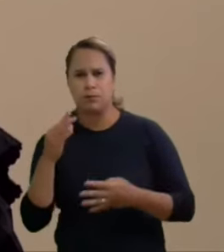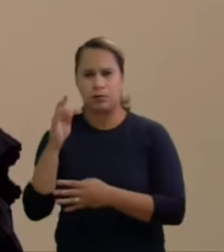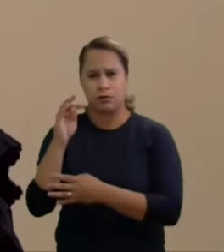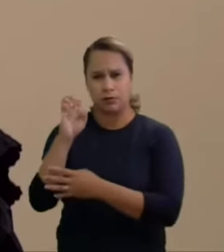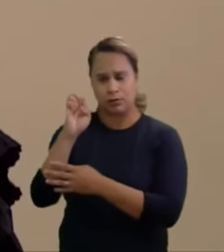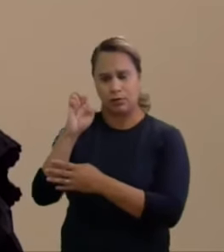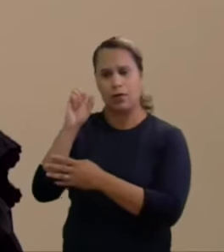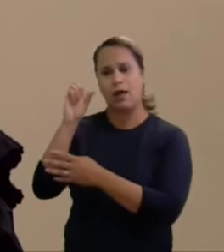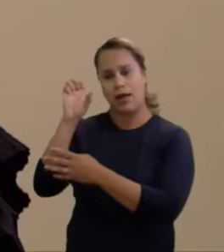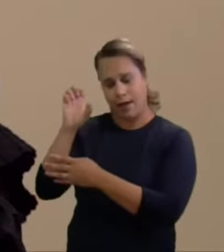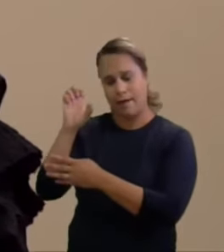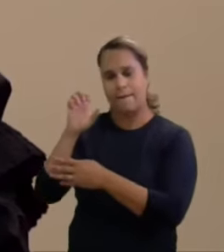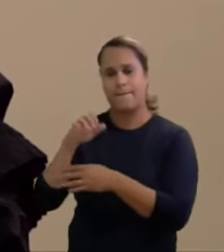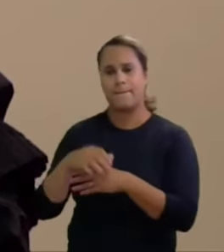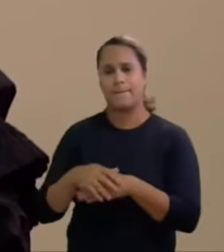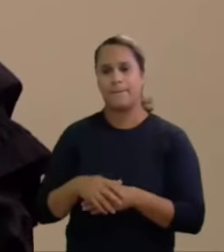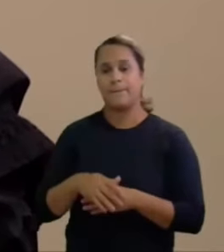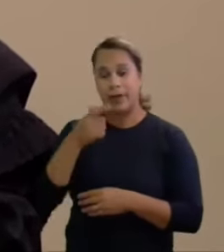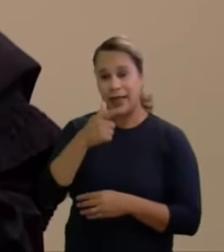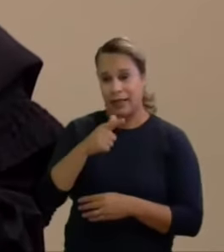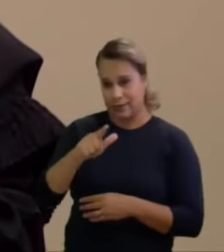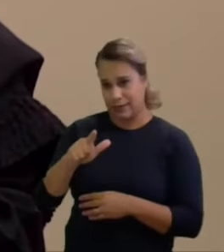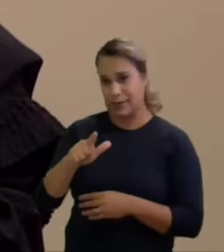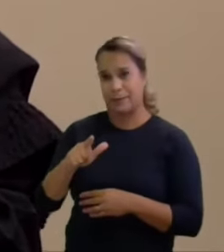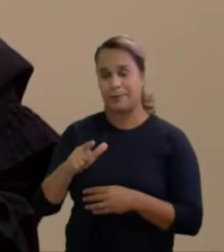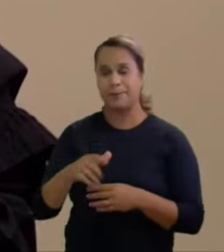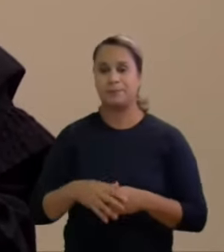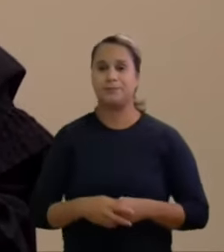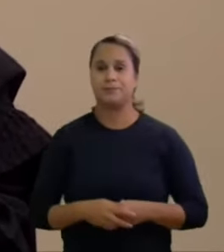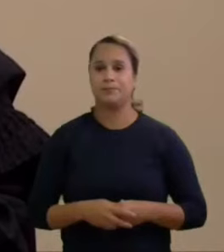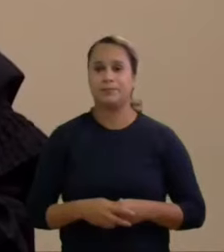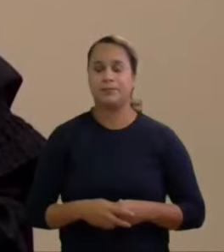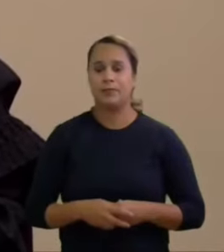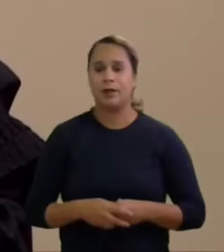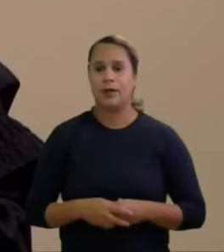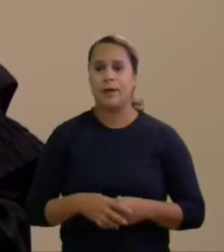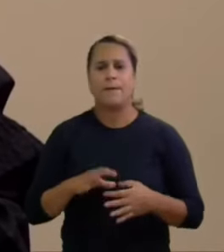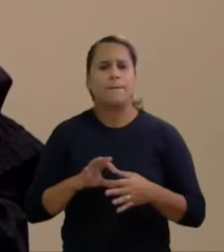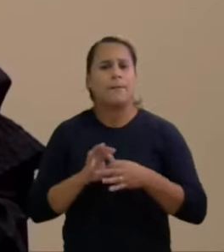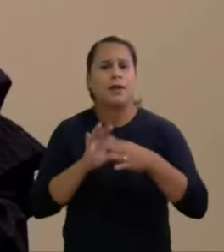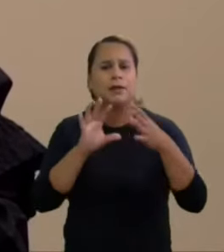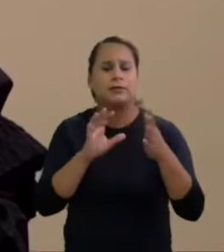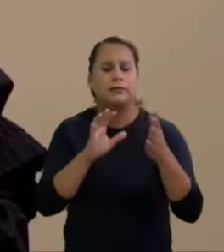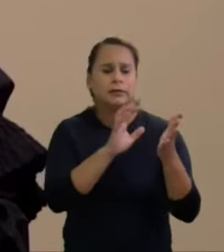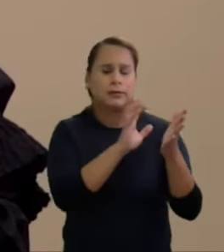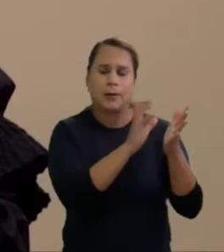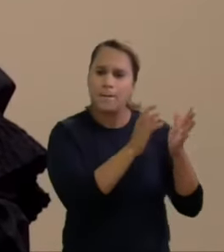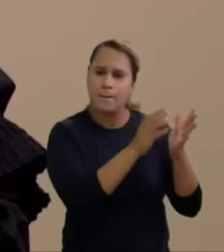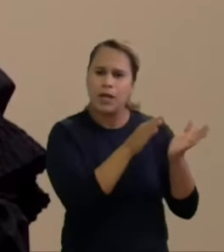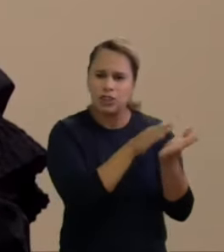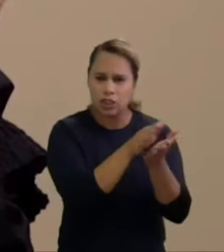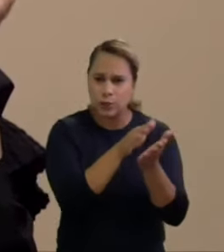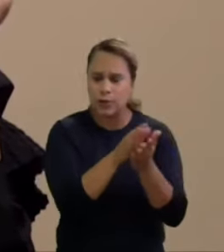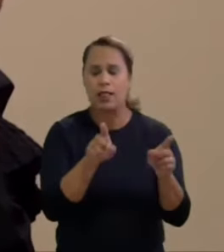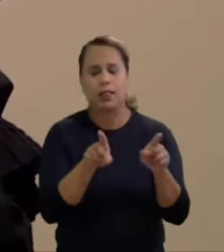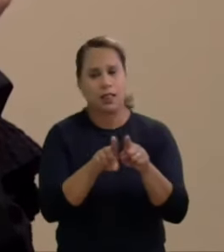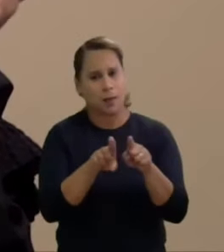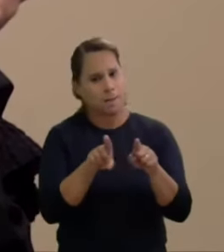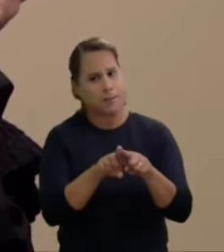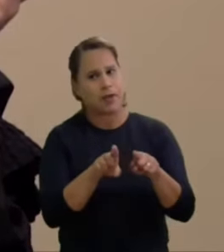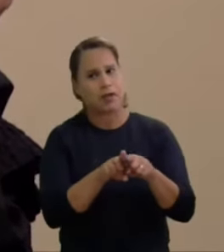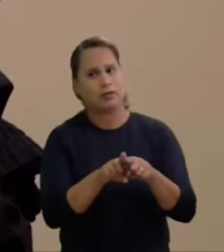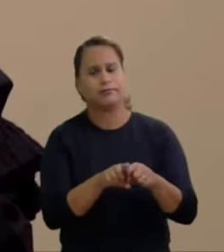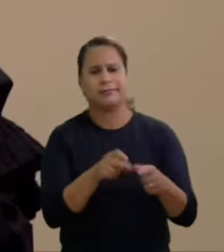exigência, repita-se, se torna ainda uma experimenta, e daí é permitir que despesas também dos partidos sejam consideradas como gasto pré-decampanha, aluguel,